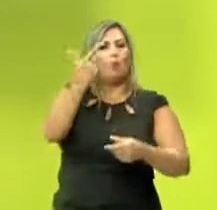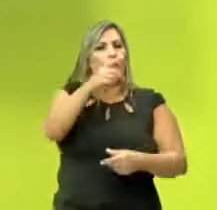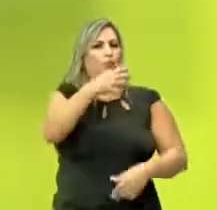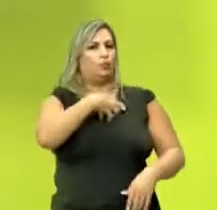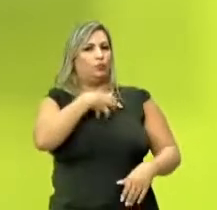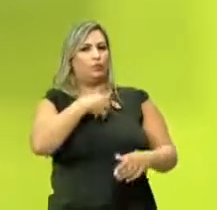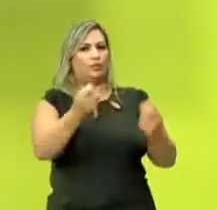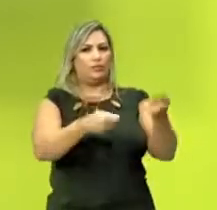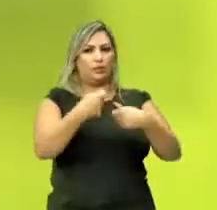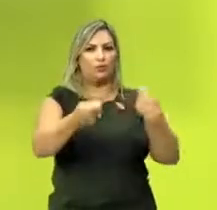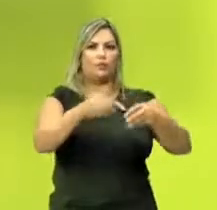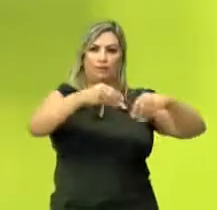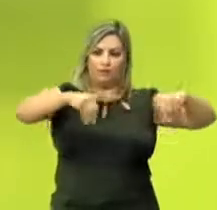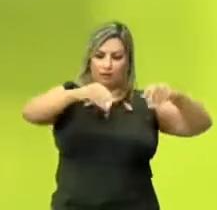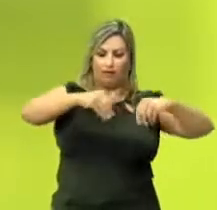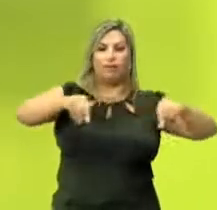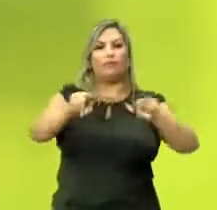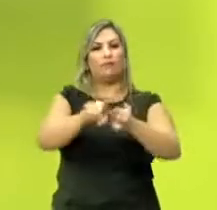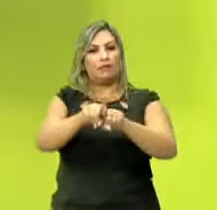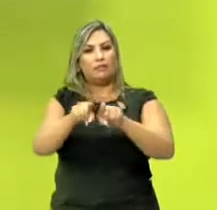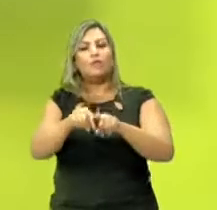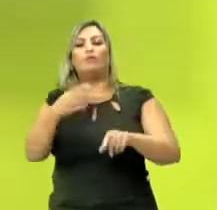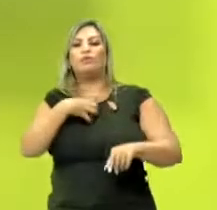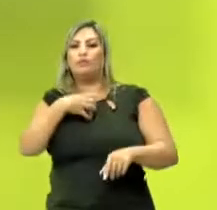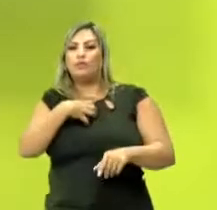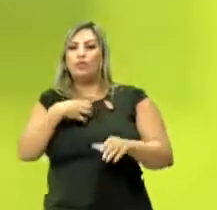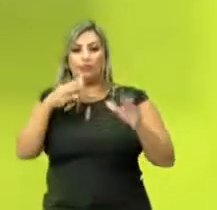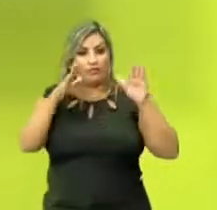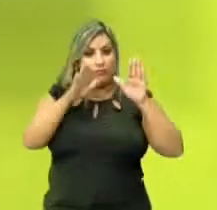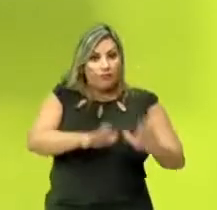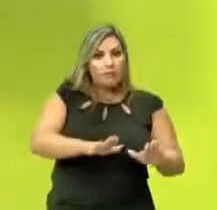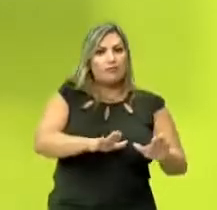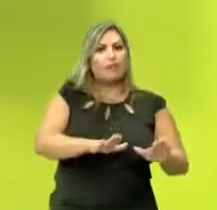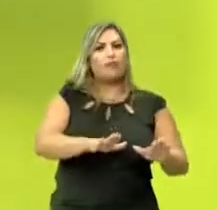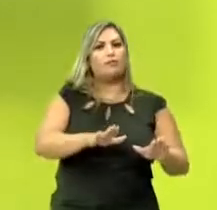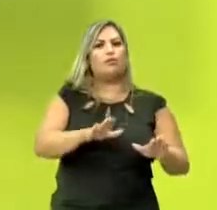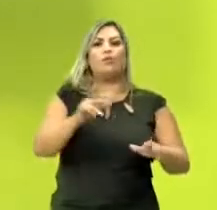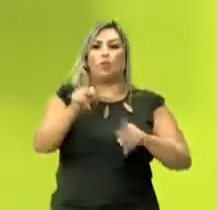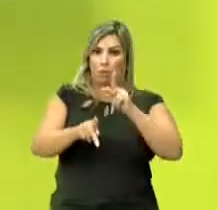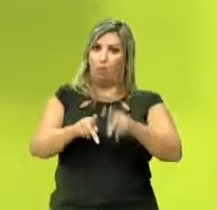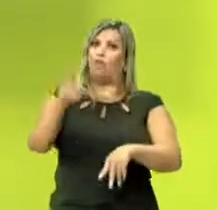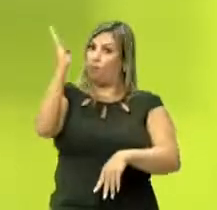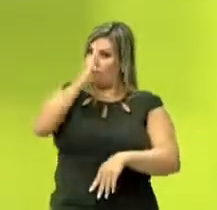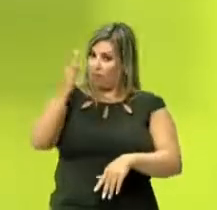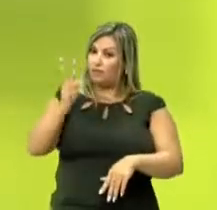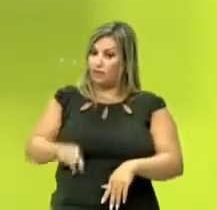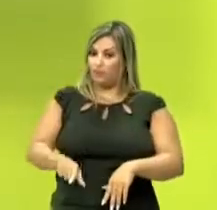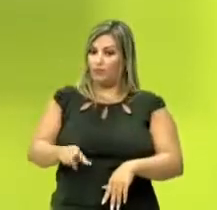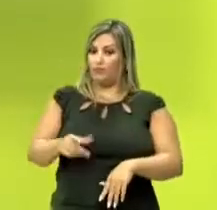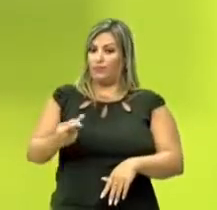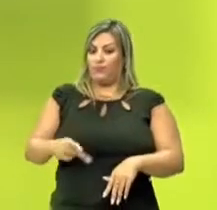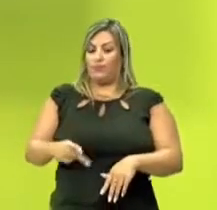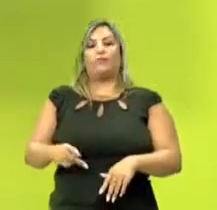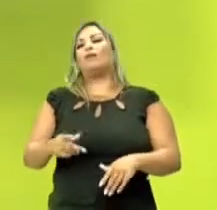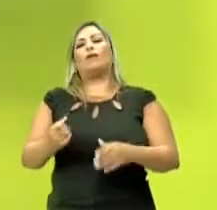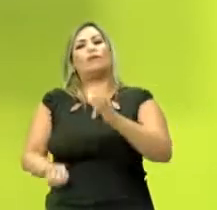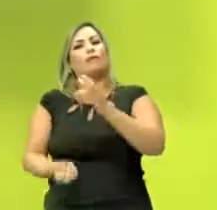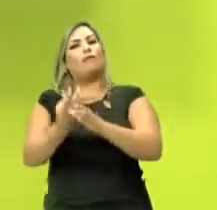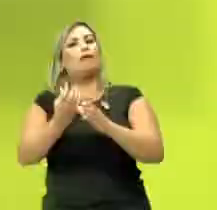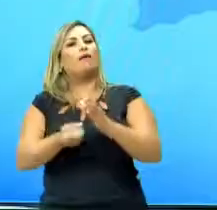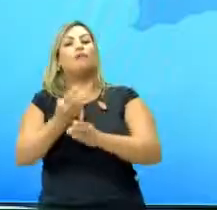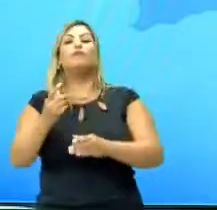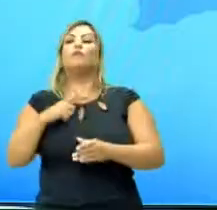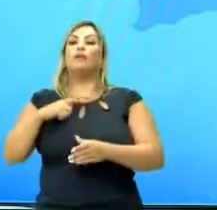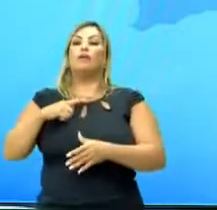outra forma de economia no território. Inclusive, uma forma que fixasse a população no território brasileiro. Então, foram criadas aí as